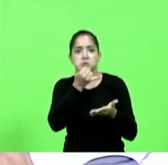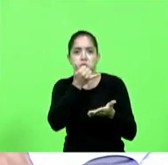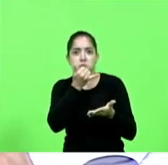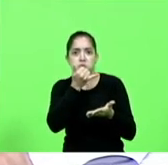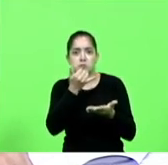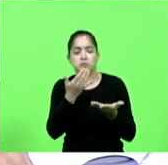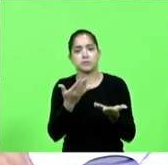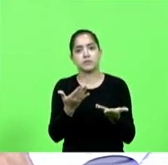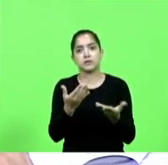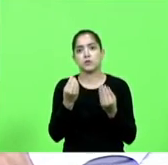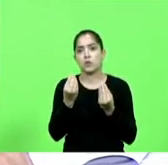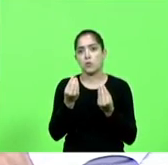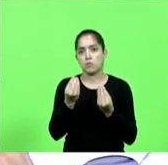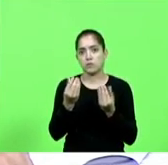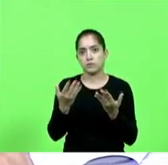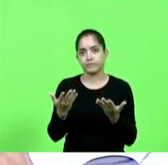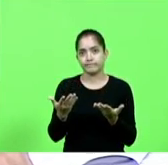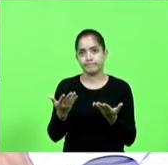covarde,